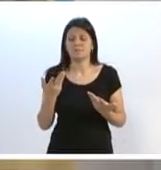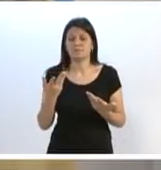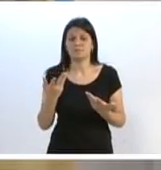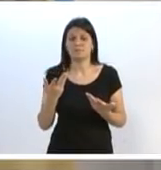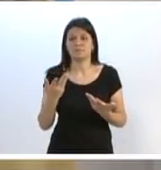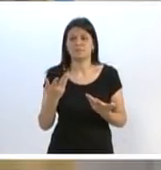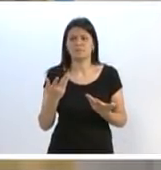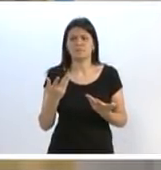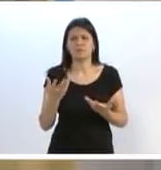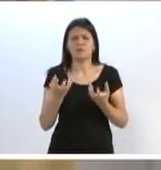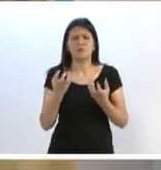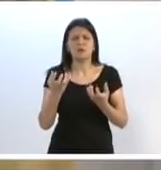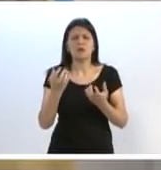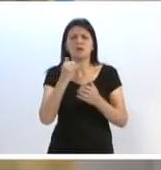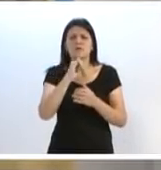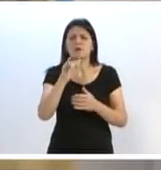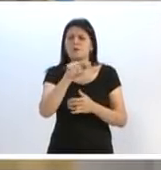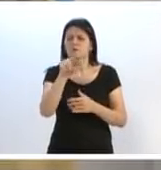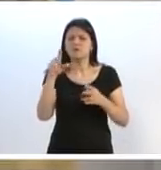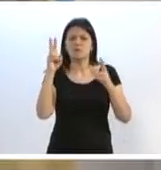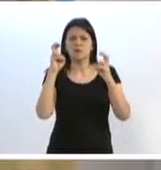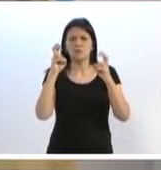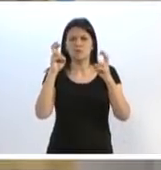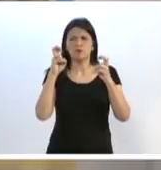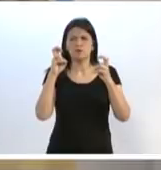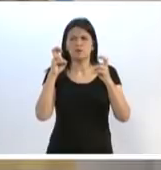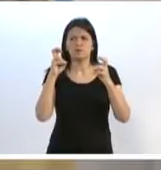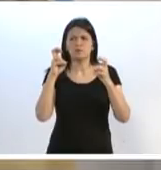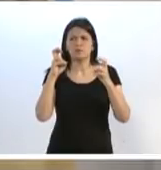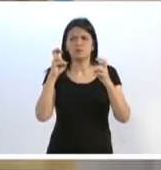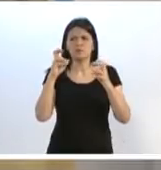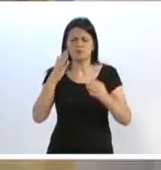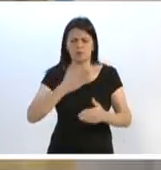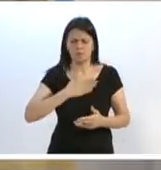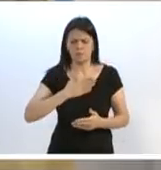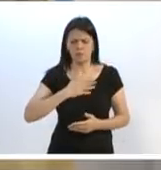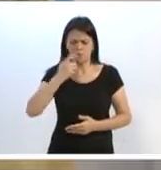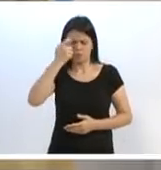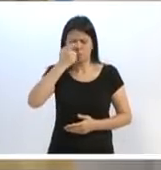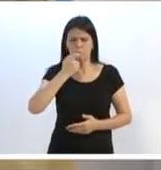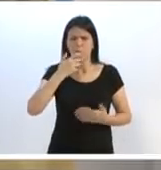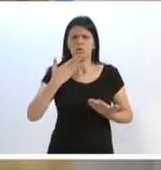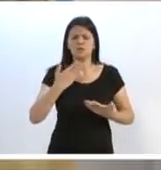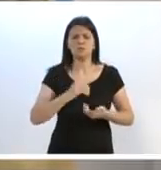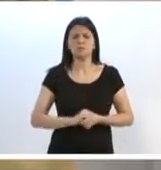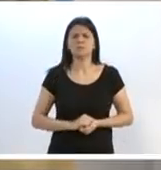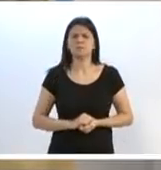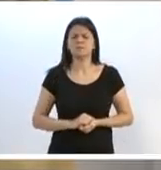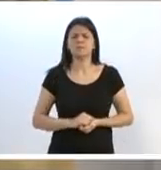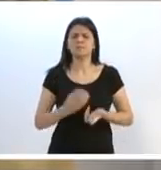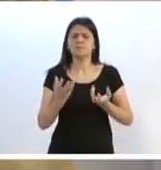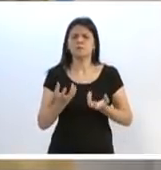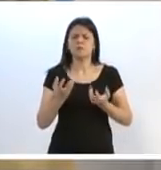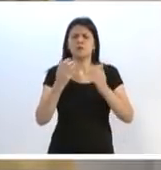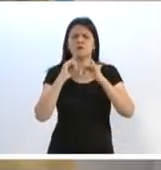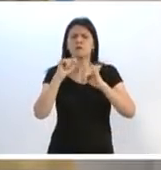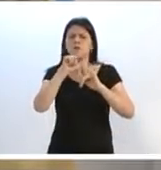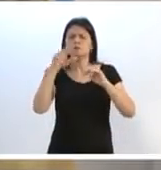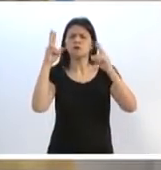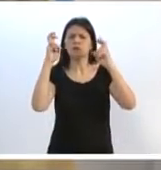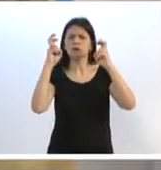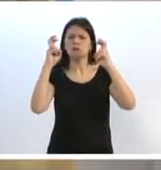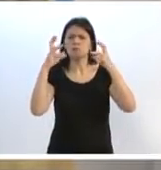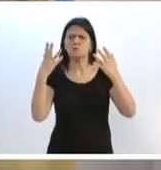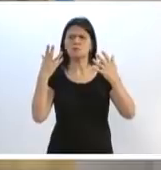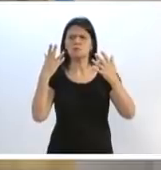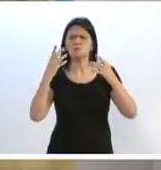Hoje eu quero trazer para vocês um assunto que vai de encontro a minha pessoa. Eu quero trazer para vocês um assunto que vai de encontro a